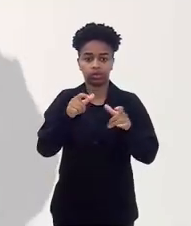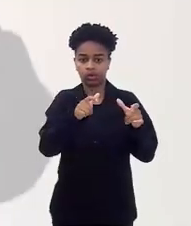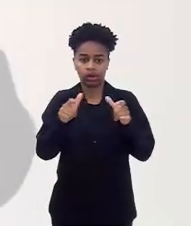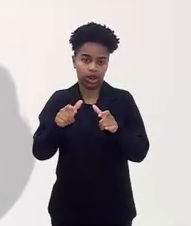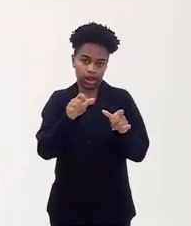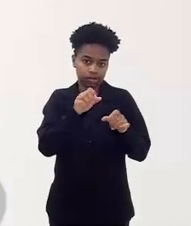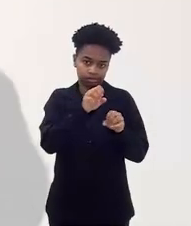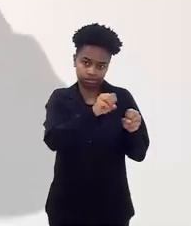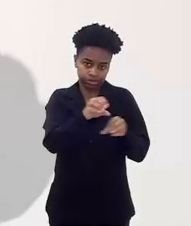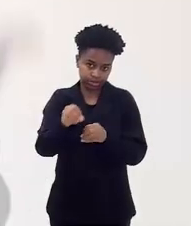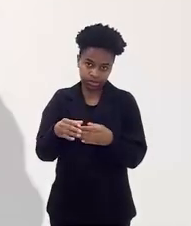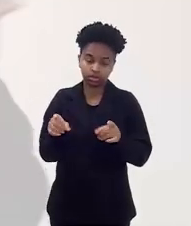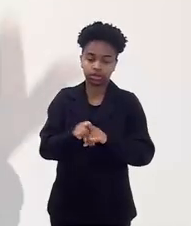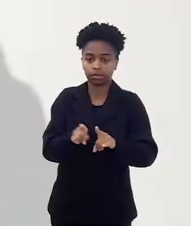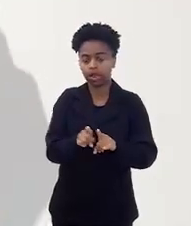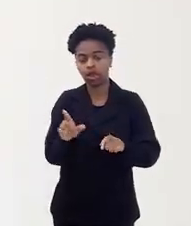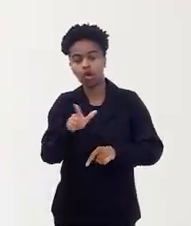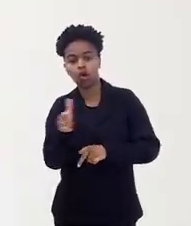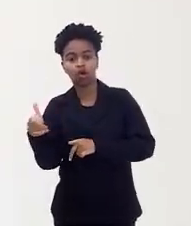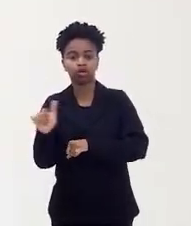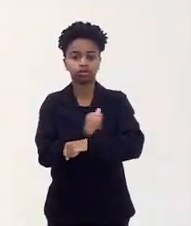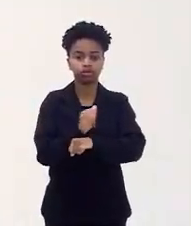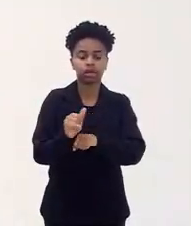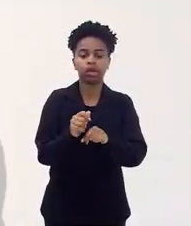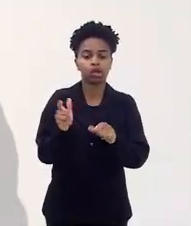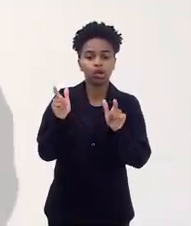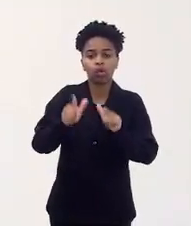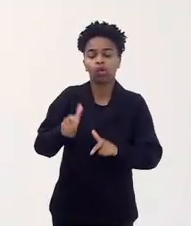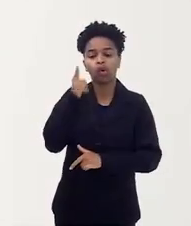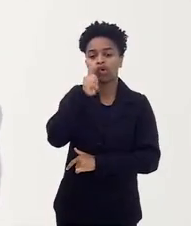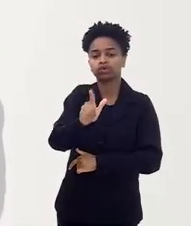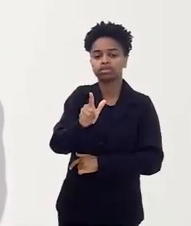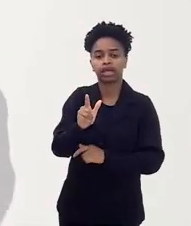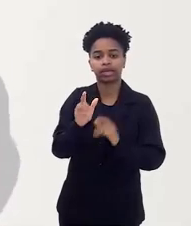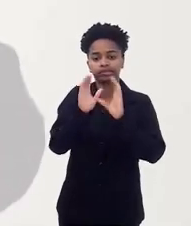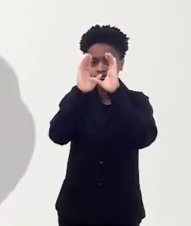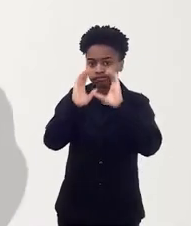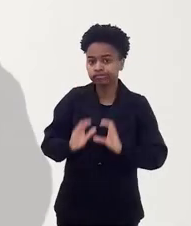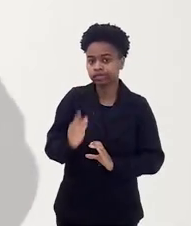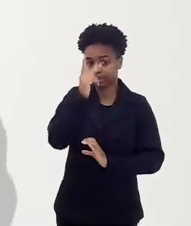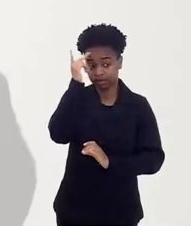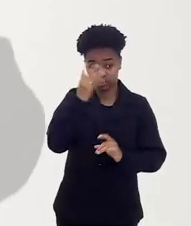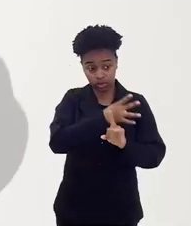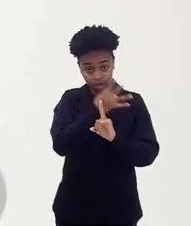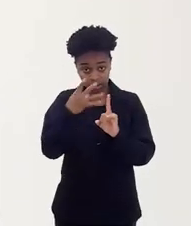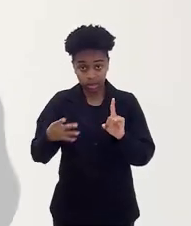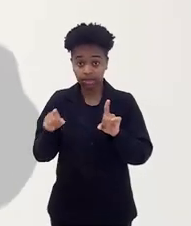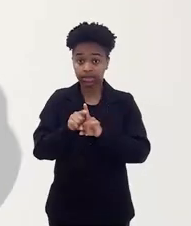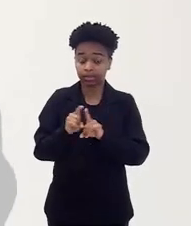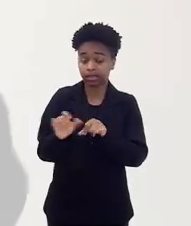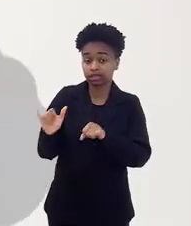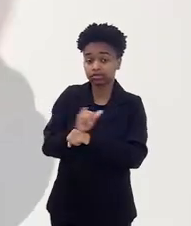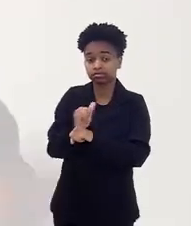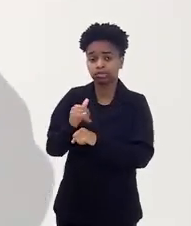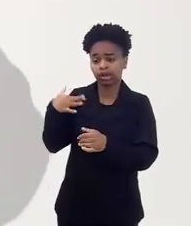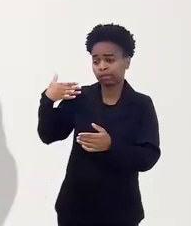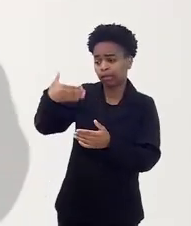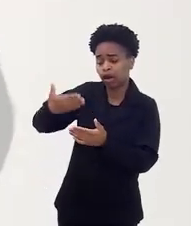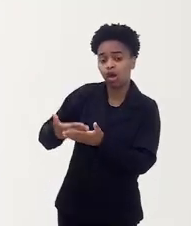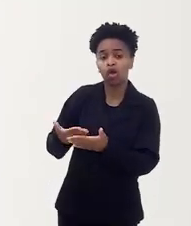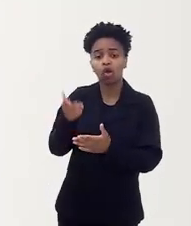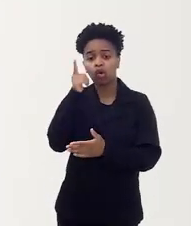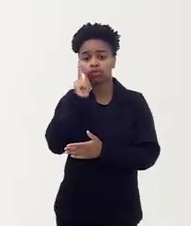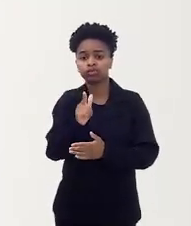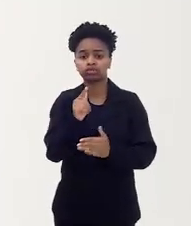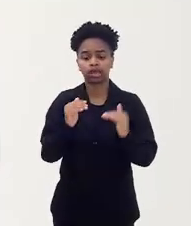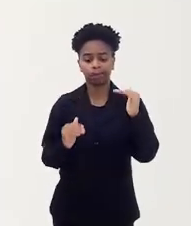também, enfim, outros mecanismos que promovam a cidadania de pessoas LGBTQIA+, mecanismos históricos que reparem os processos